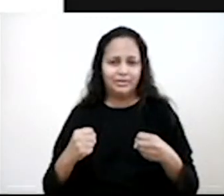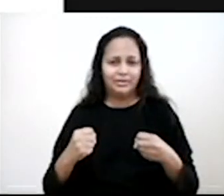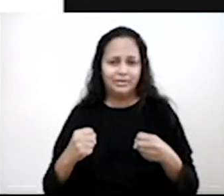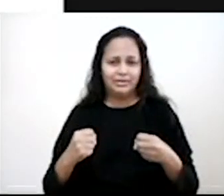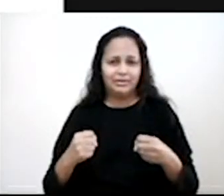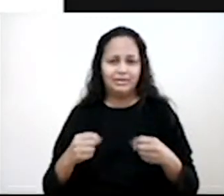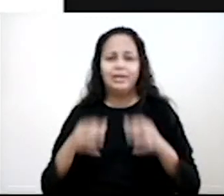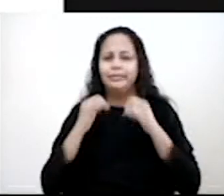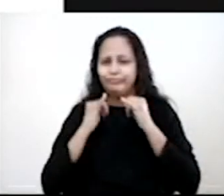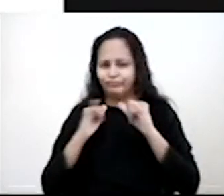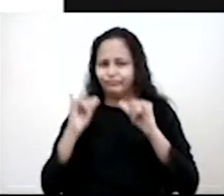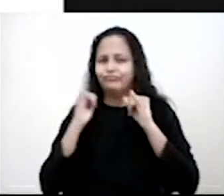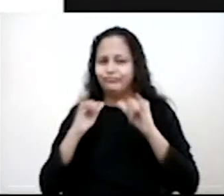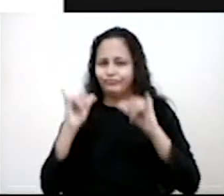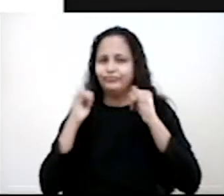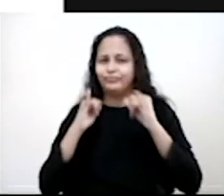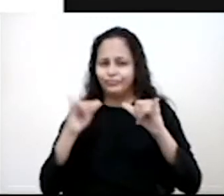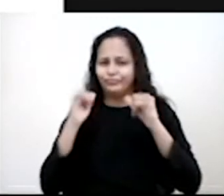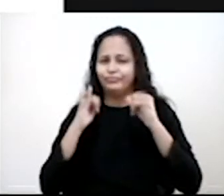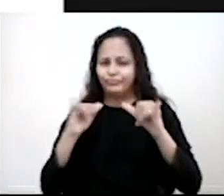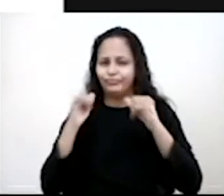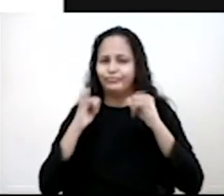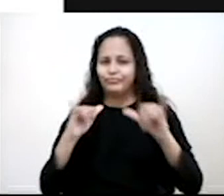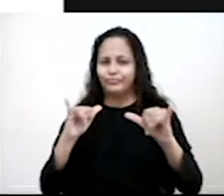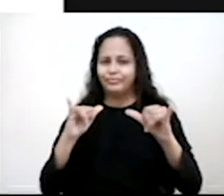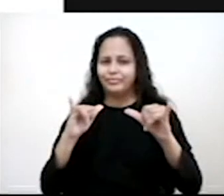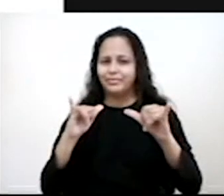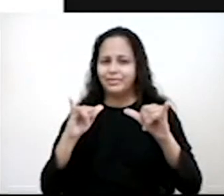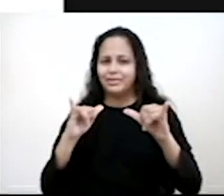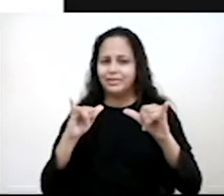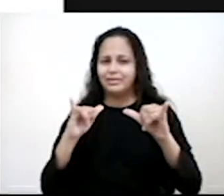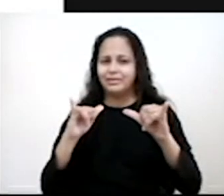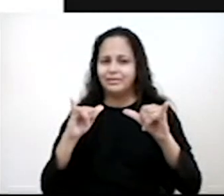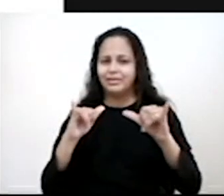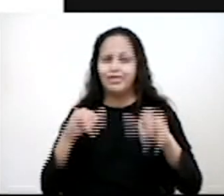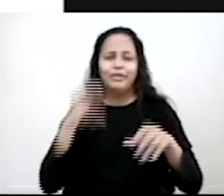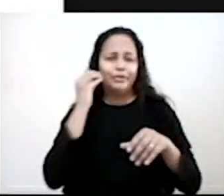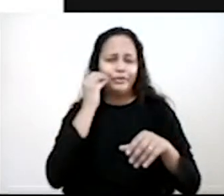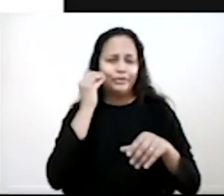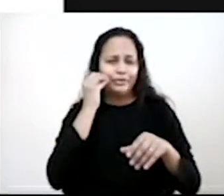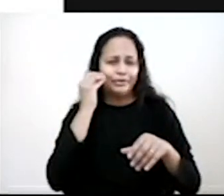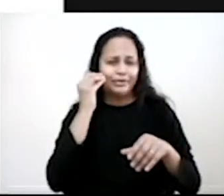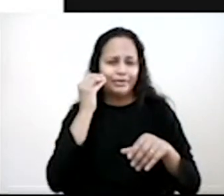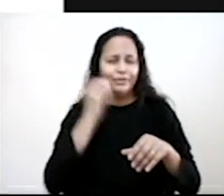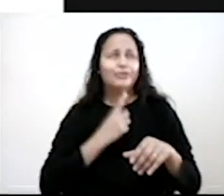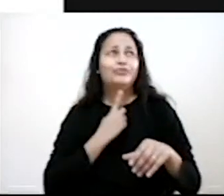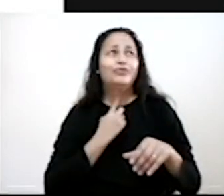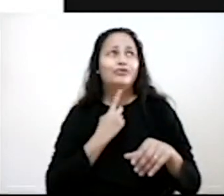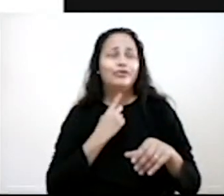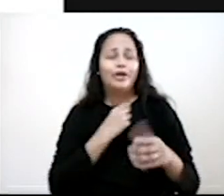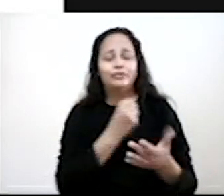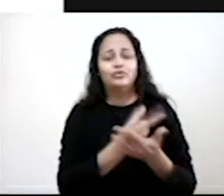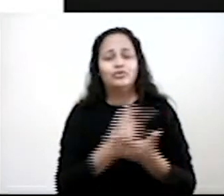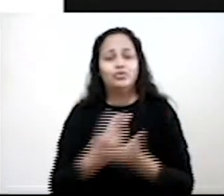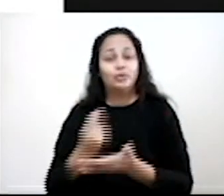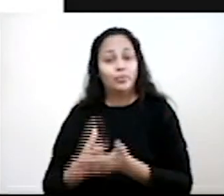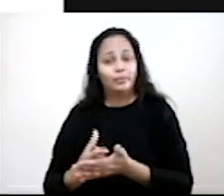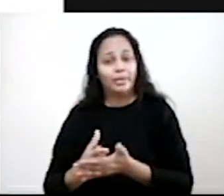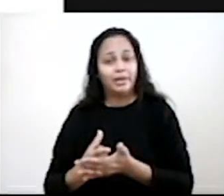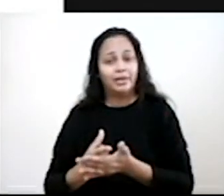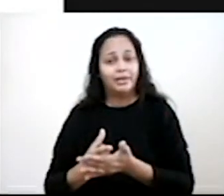e da publicidade ostensiva, ou seja, de muita propaganda, propaganda, propaganda, e que tenta despertar a qualquer custo a vontade de comprar,